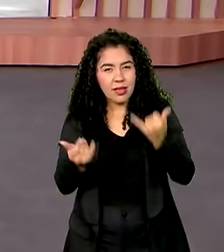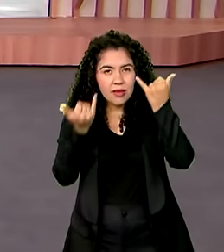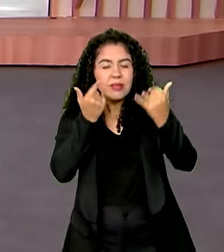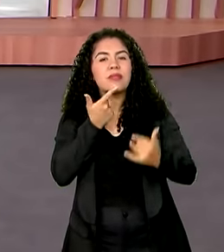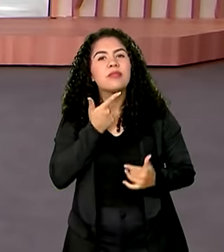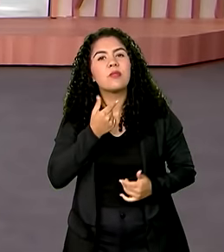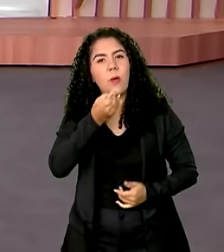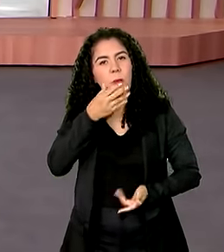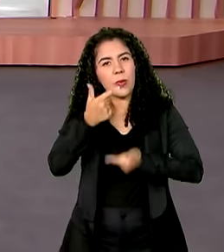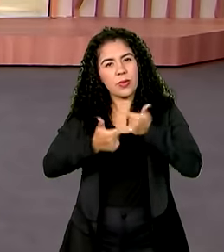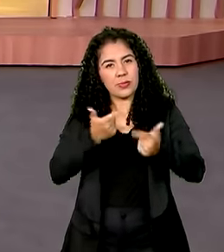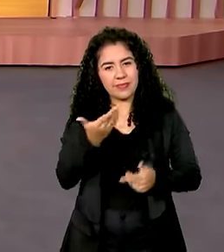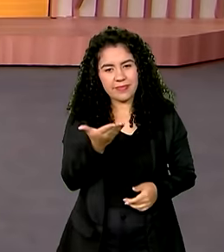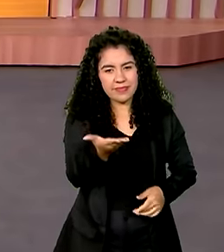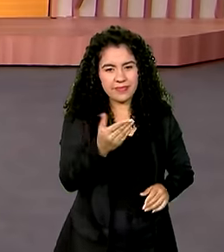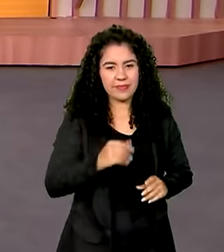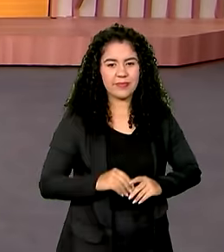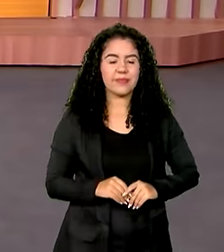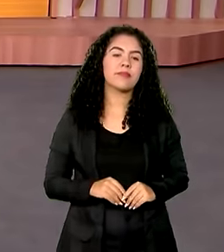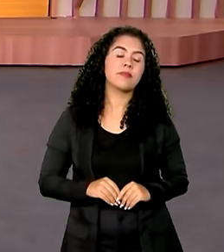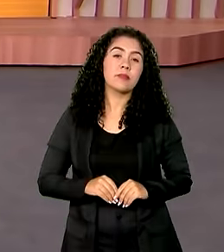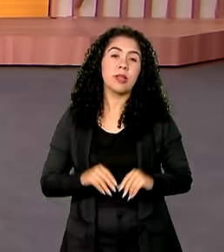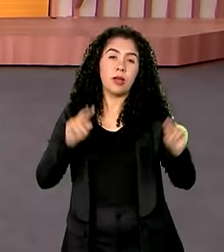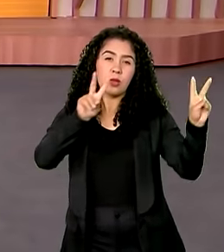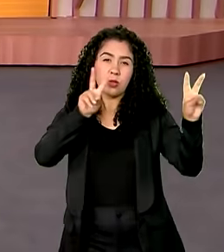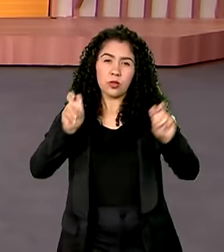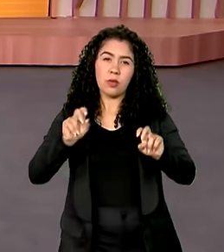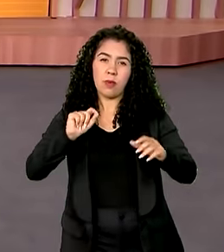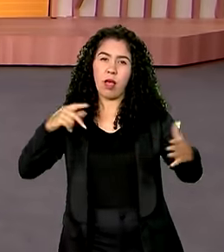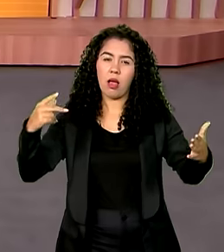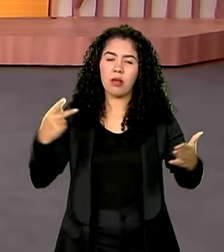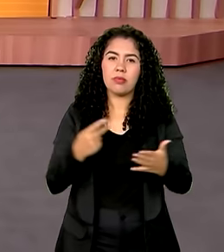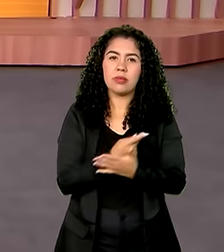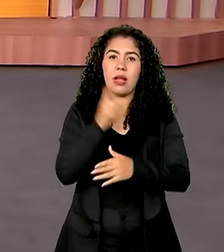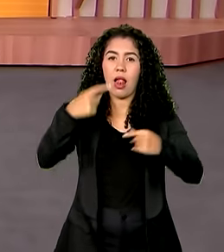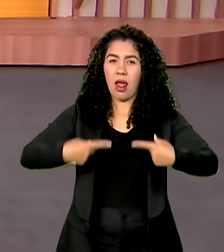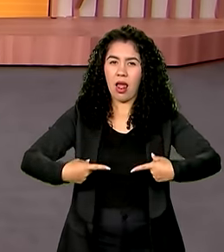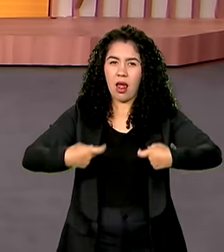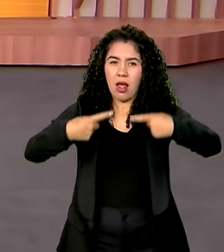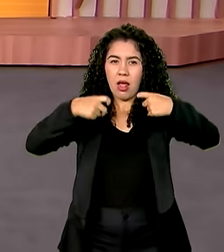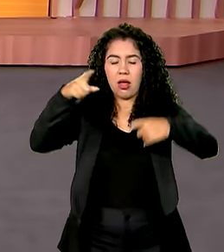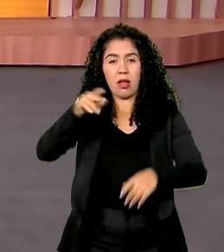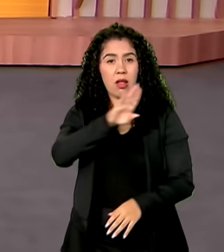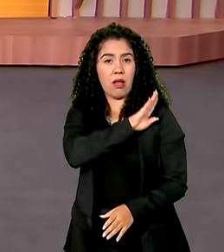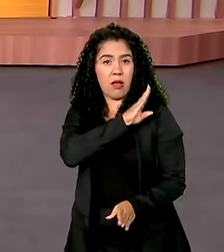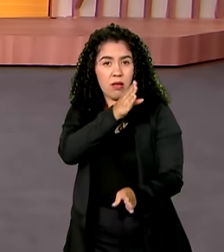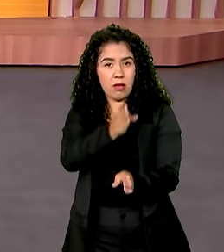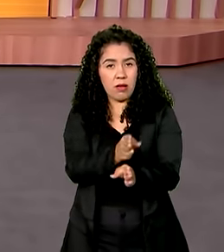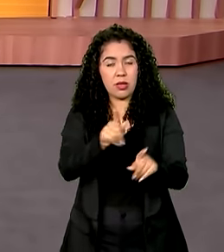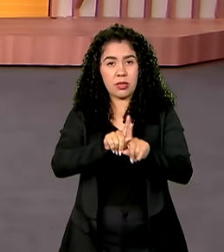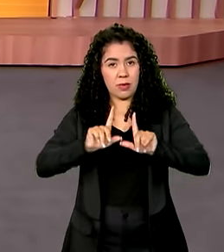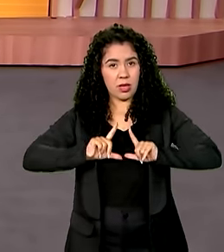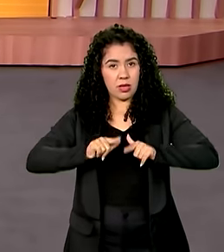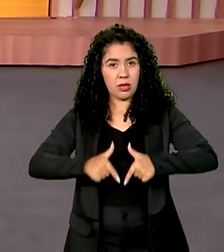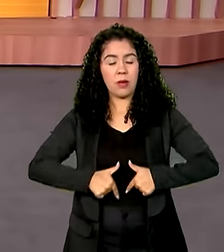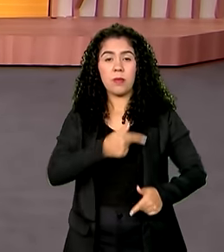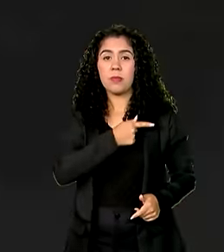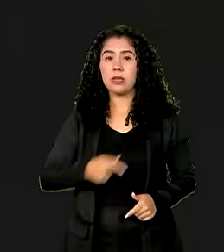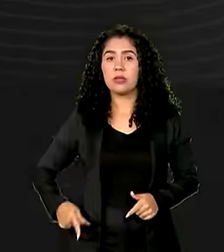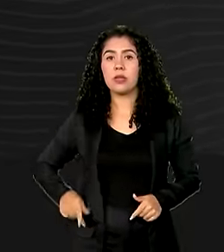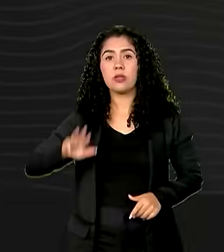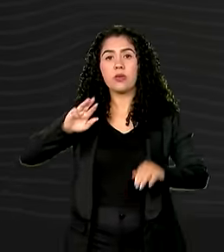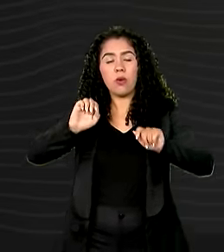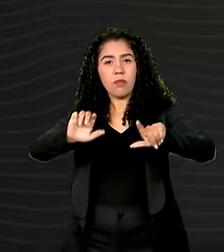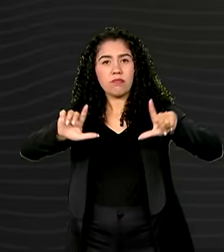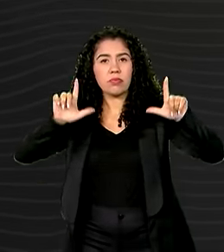trabalho pra você. E sobre o ataque de Israel à faixa de Gaza, o presidente Lula afirmou pelas redes sociais